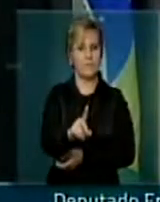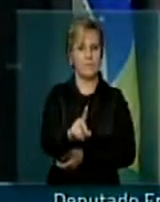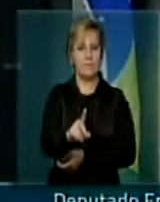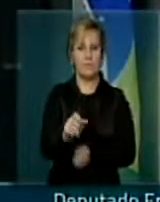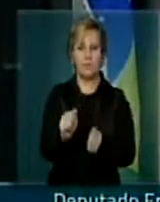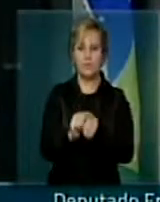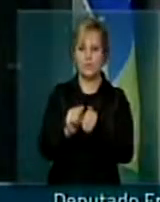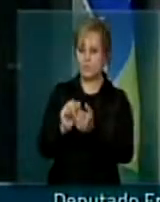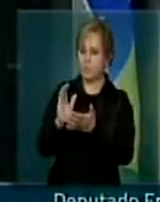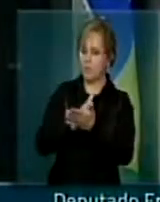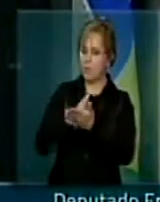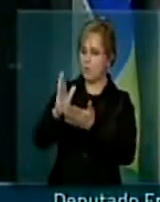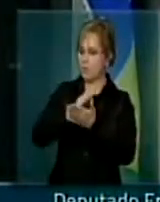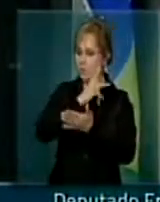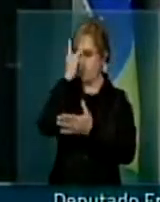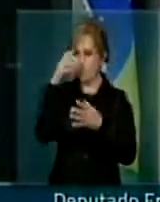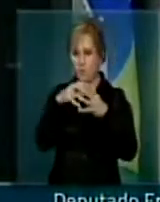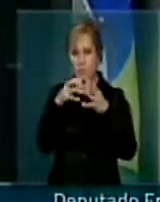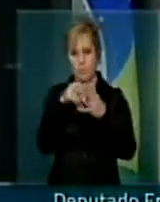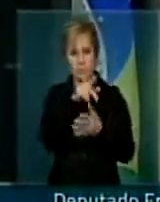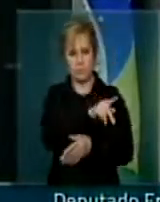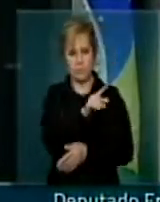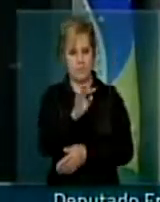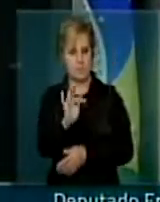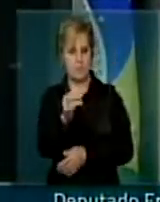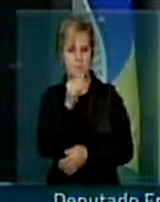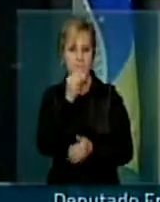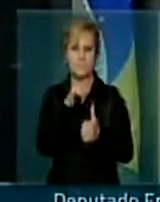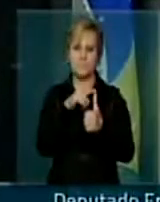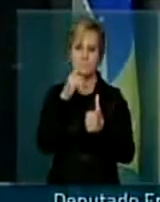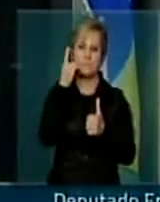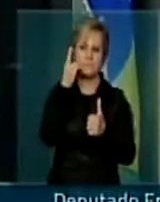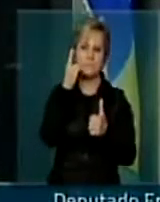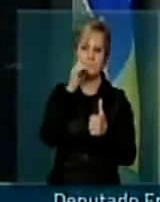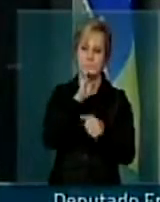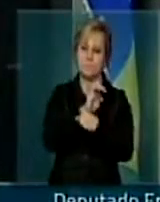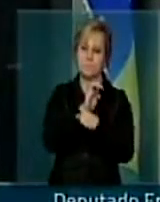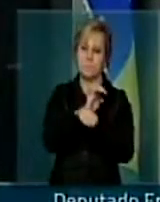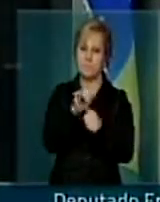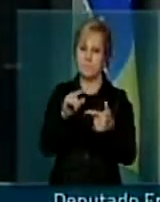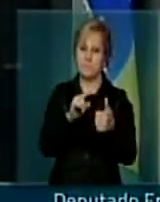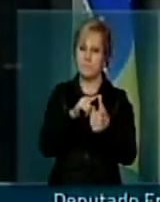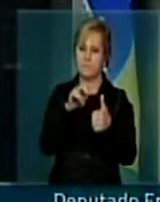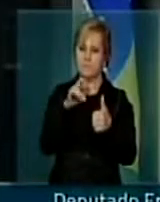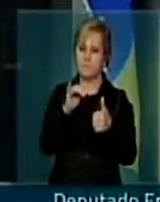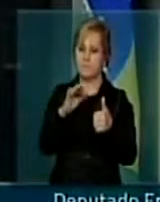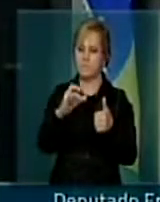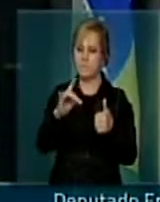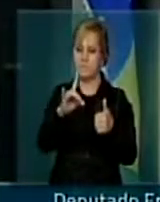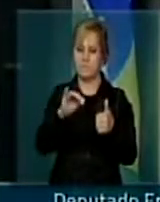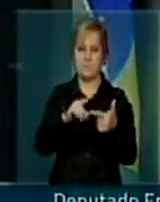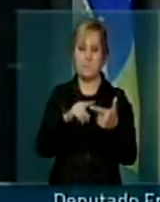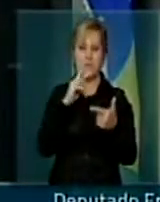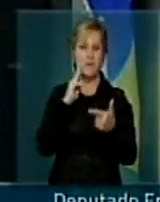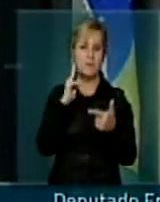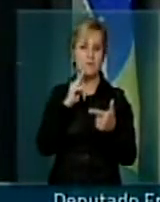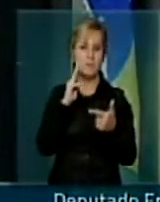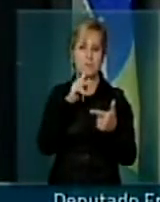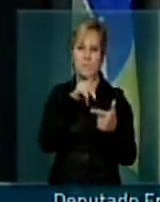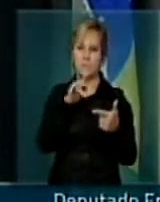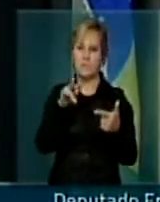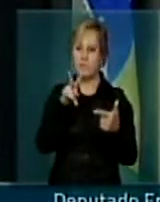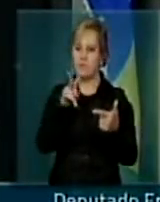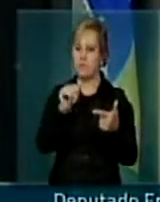com alguns companheiros do PT, deputado estadual Ricardo Wendley, o vereador do PT